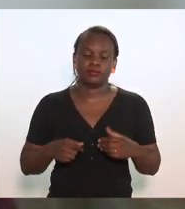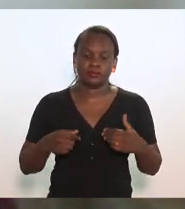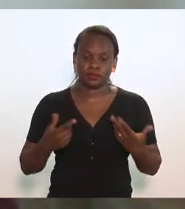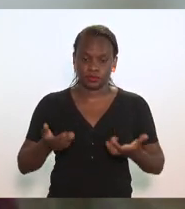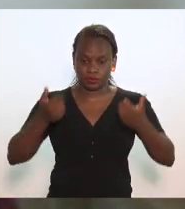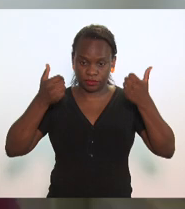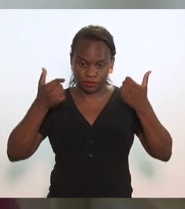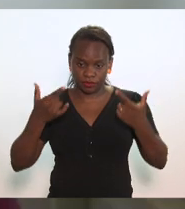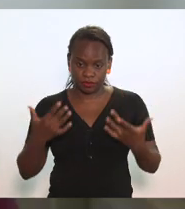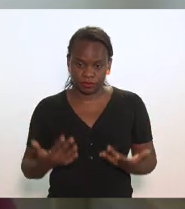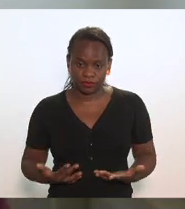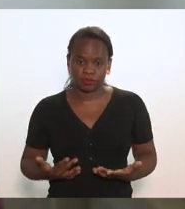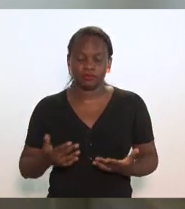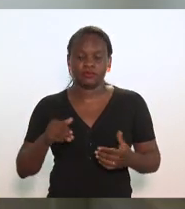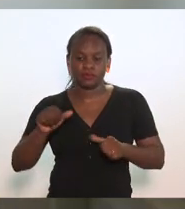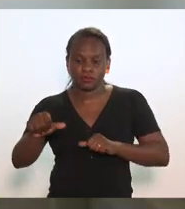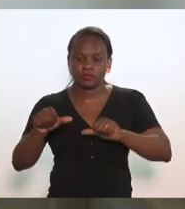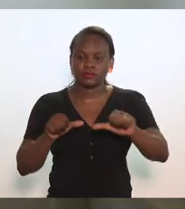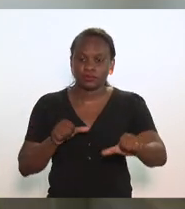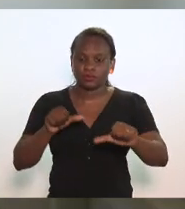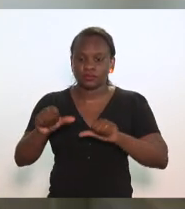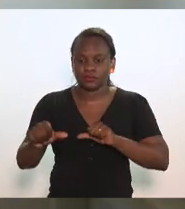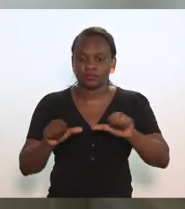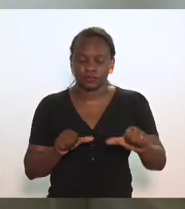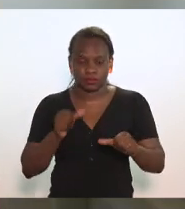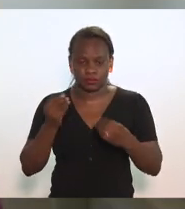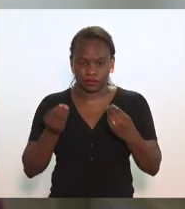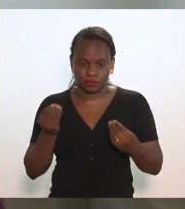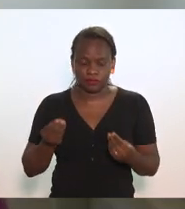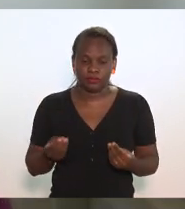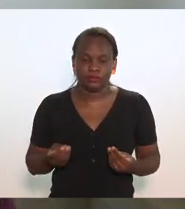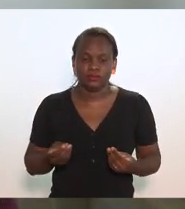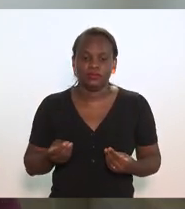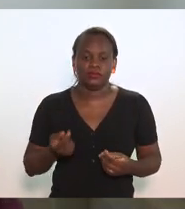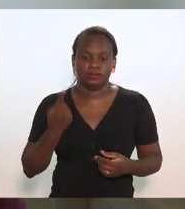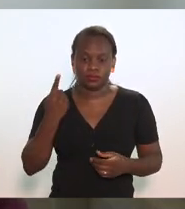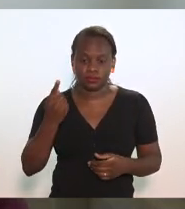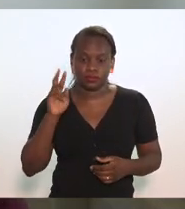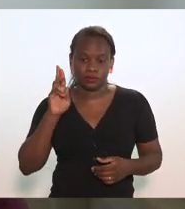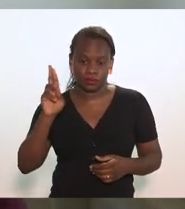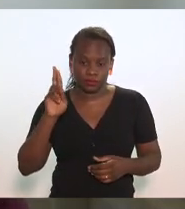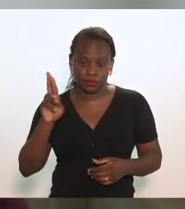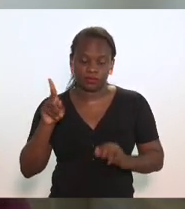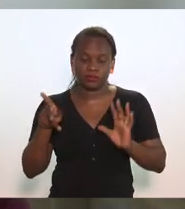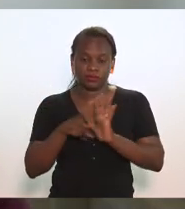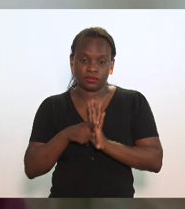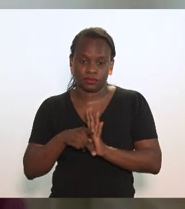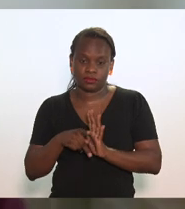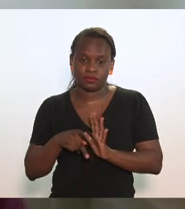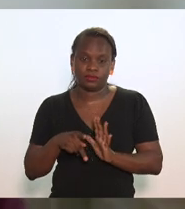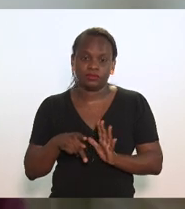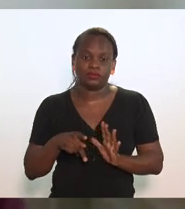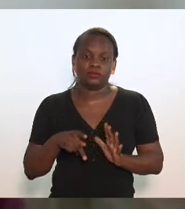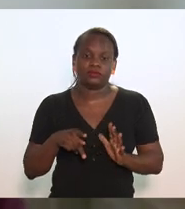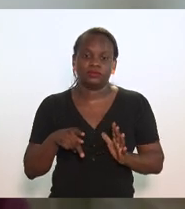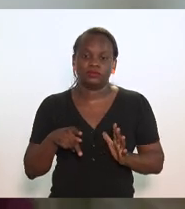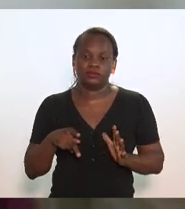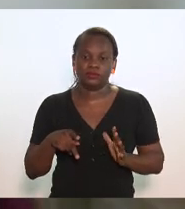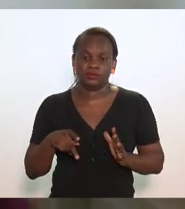Falaria, alternadamente, um representante do poder